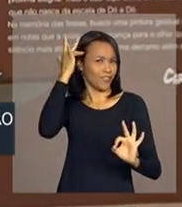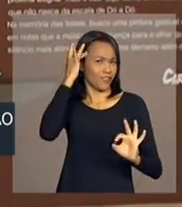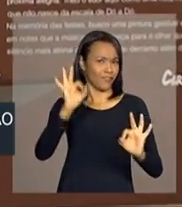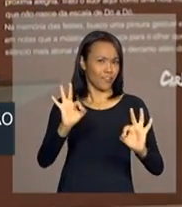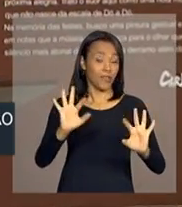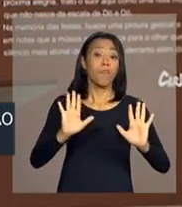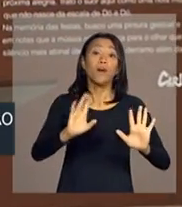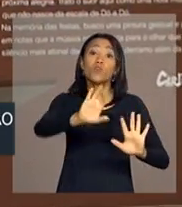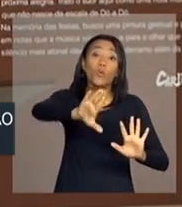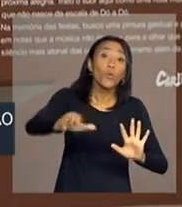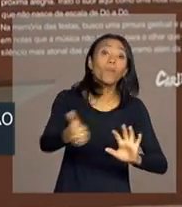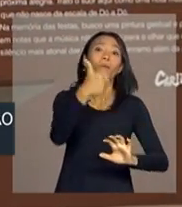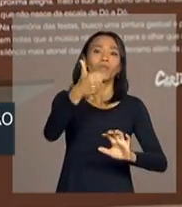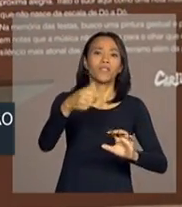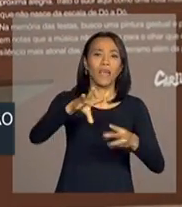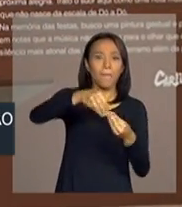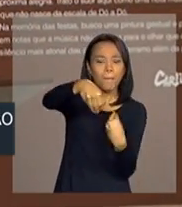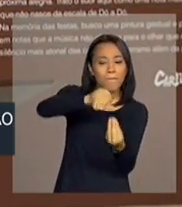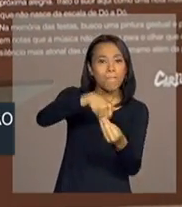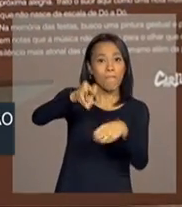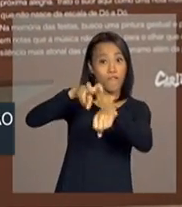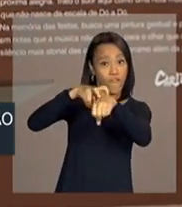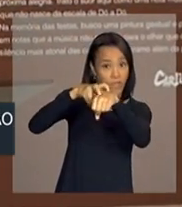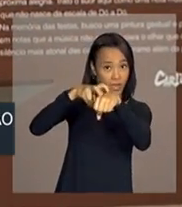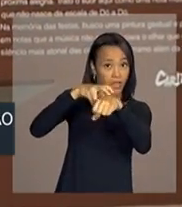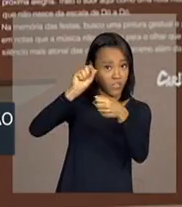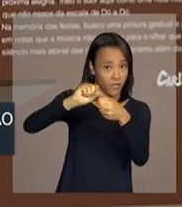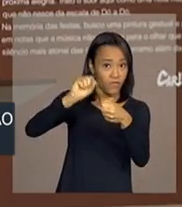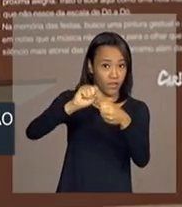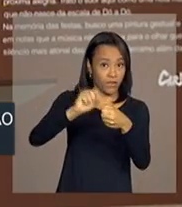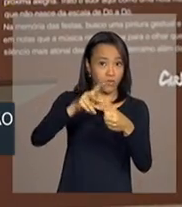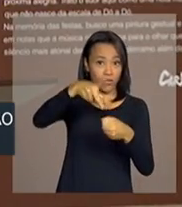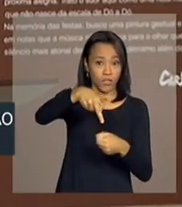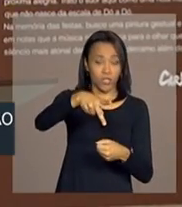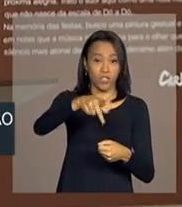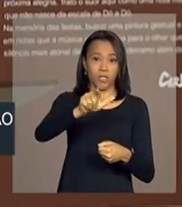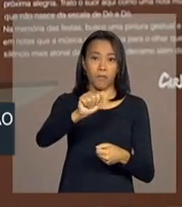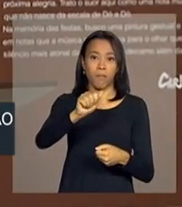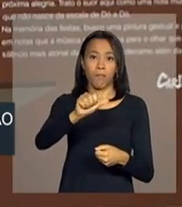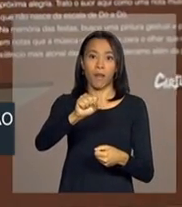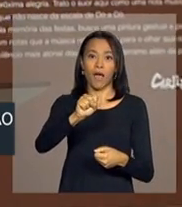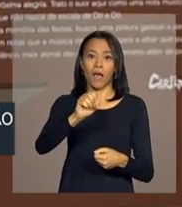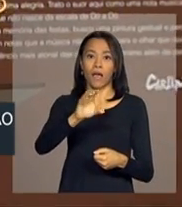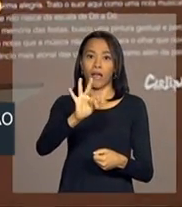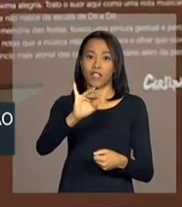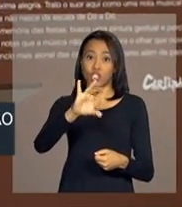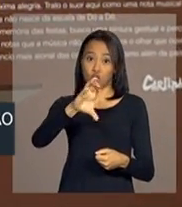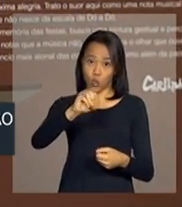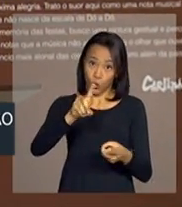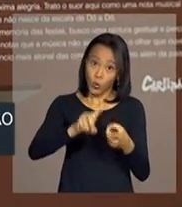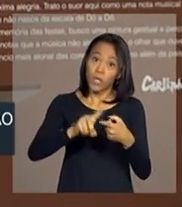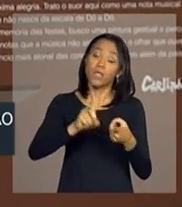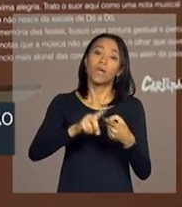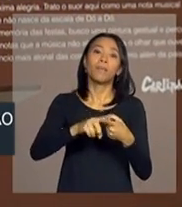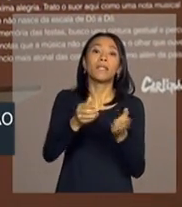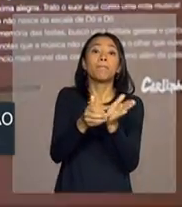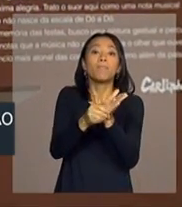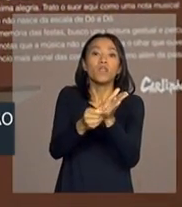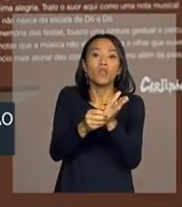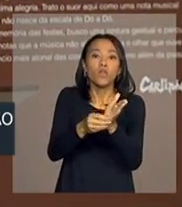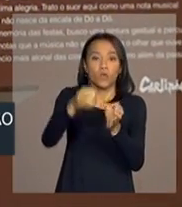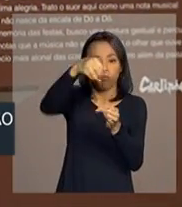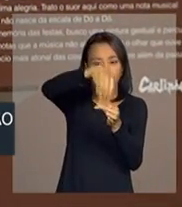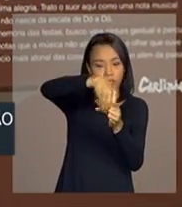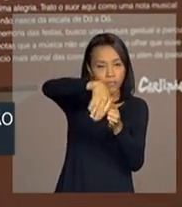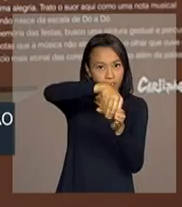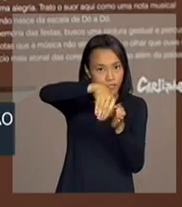importante é que ela é plástico verde, feito da borra do milho, extremamente